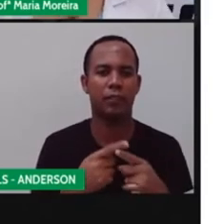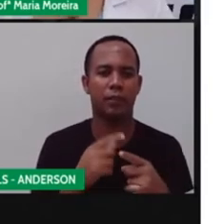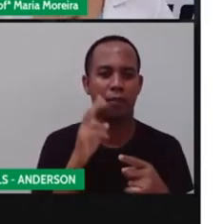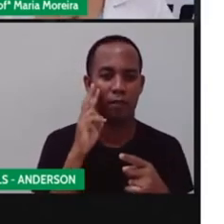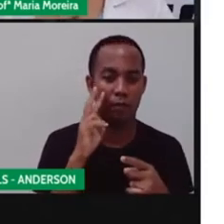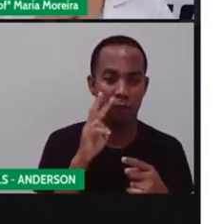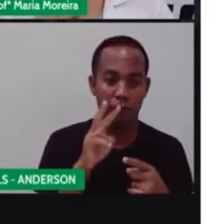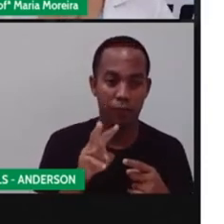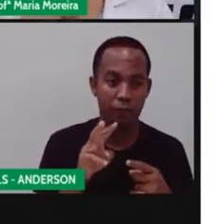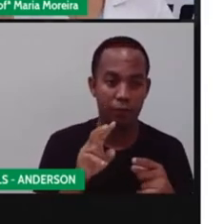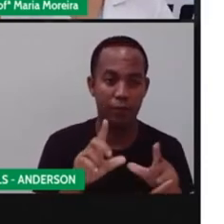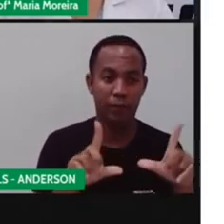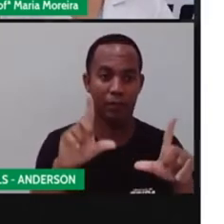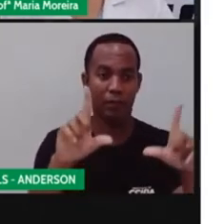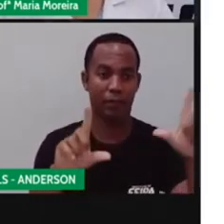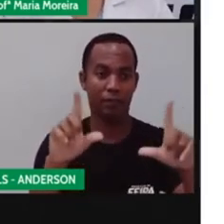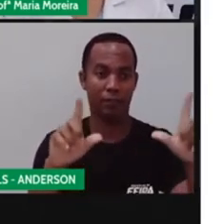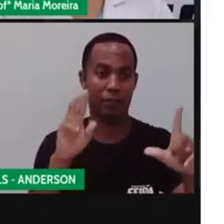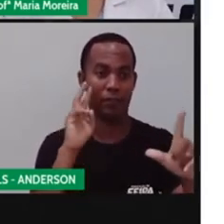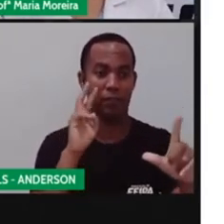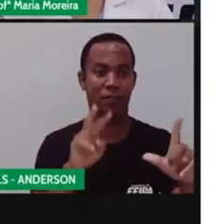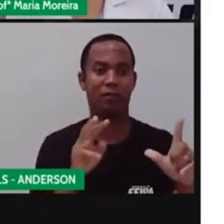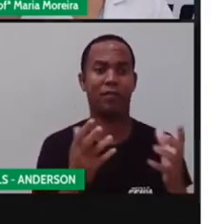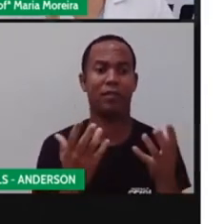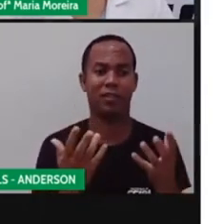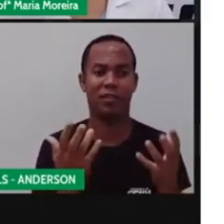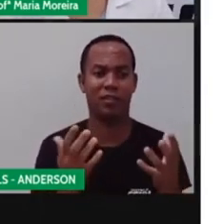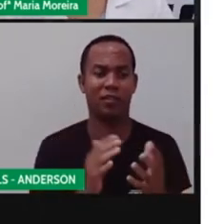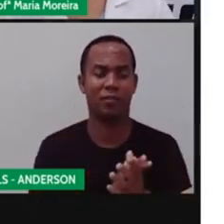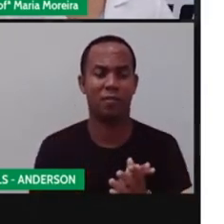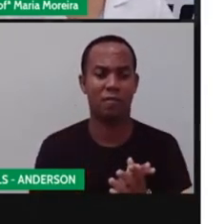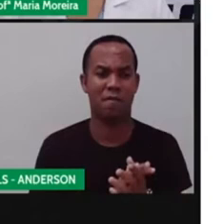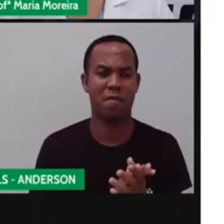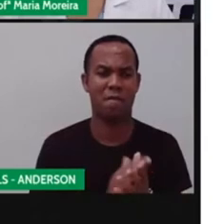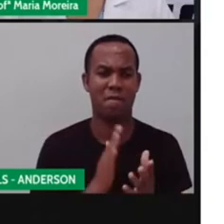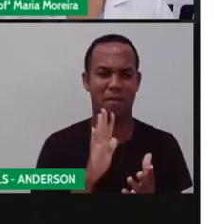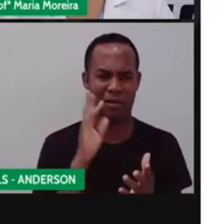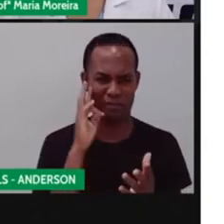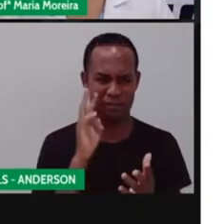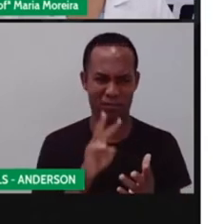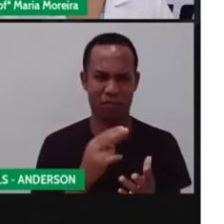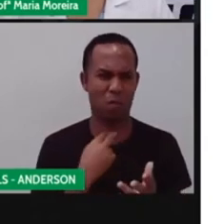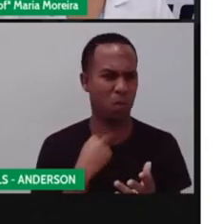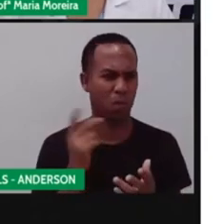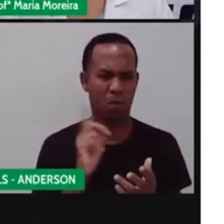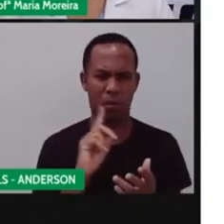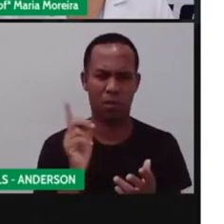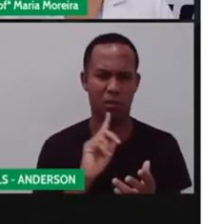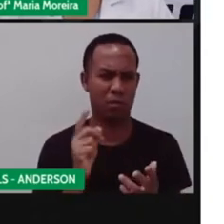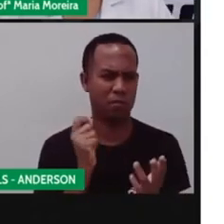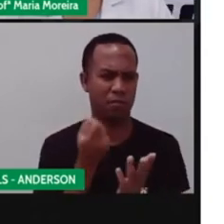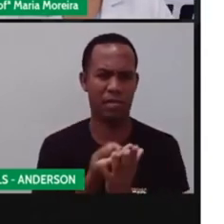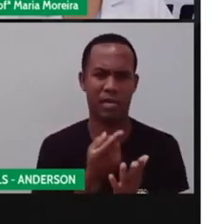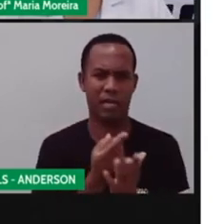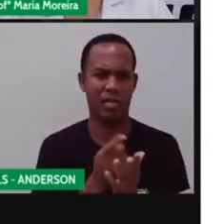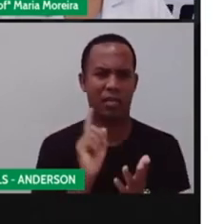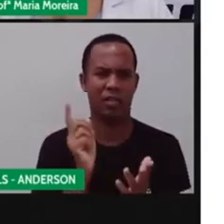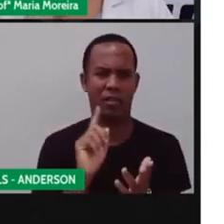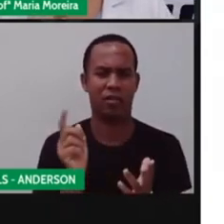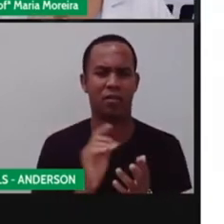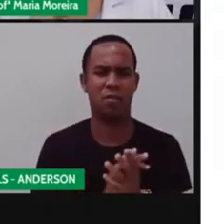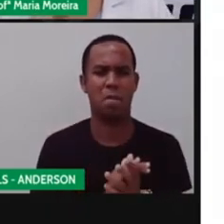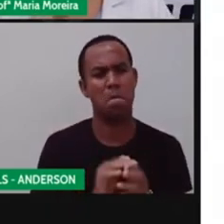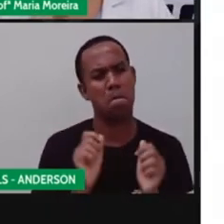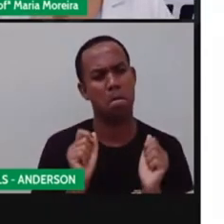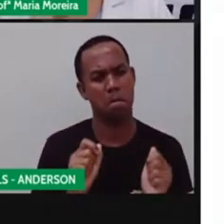Só que eu, que sou a mãe de Josefina, que sou a pessoa que vou pagar, não posso comprar aquele brinquedo, eu quero comprar um outro. Mas, Josefina